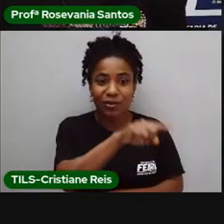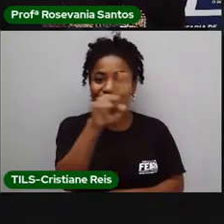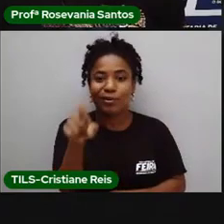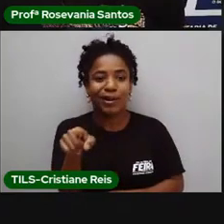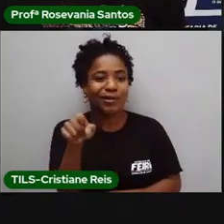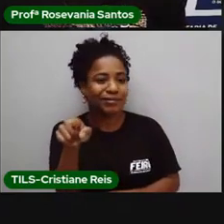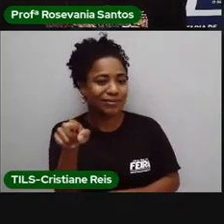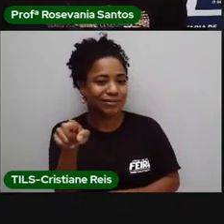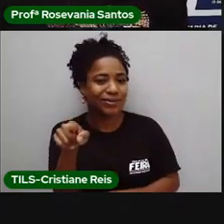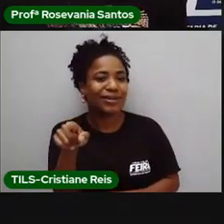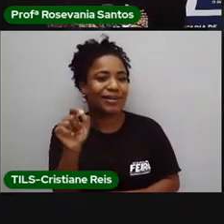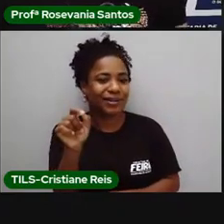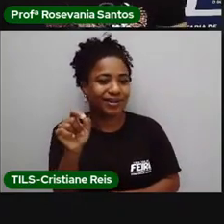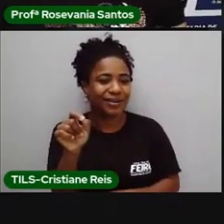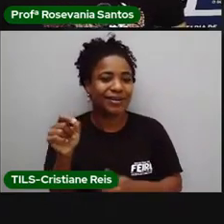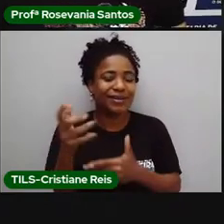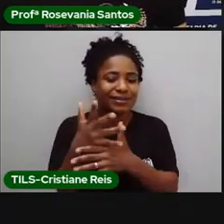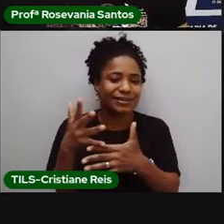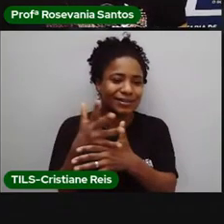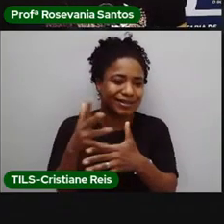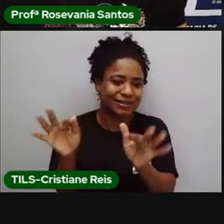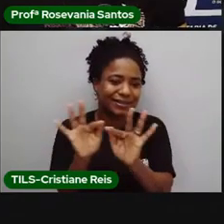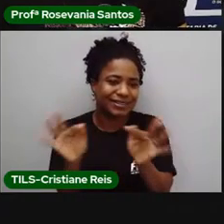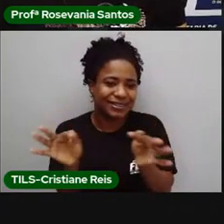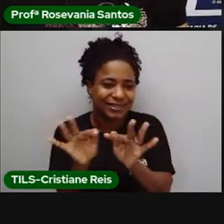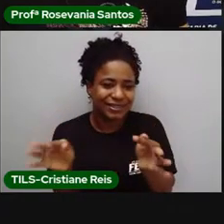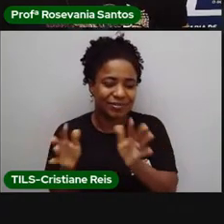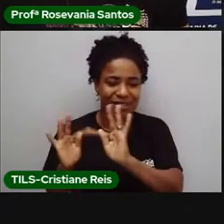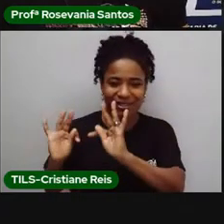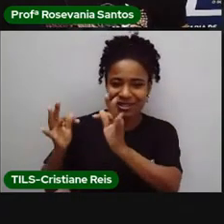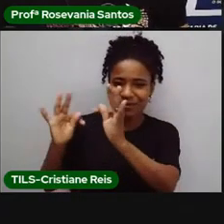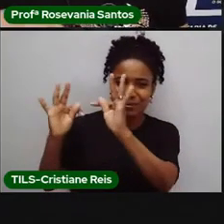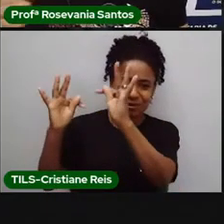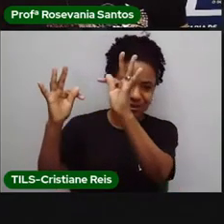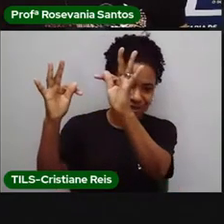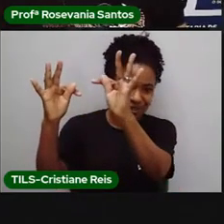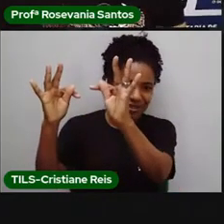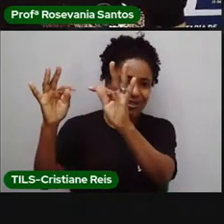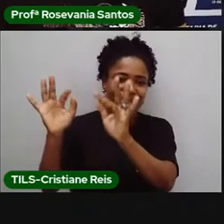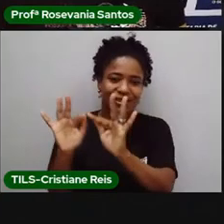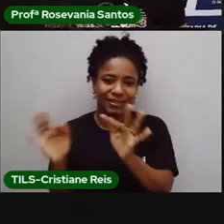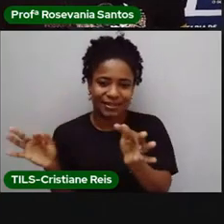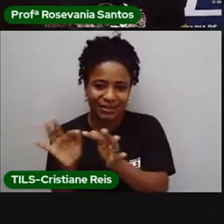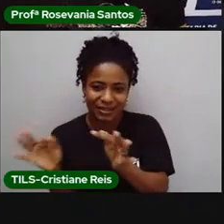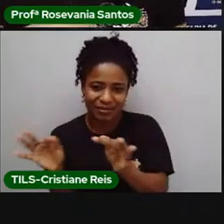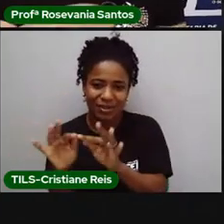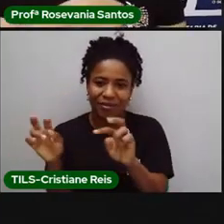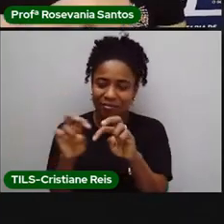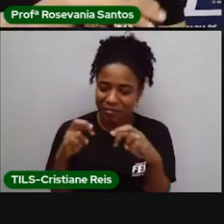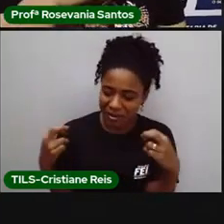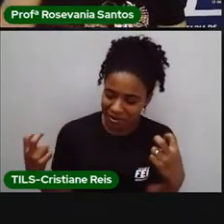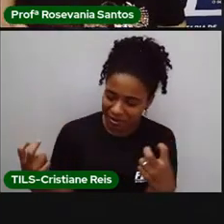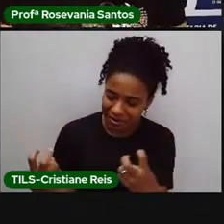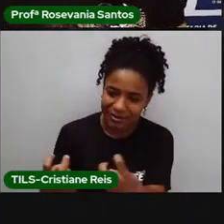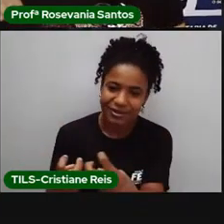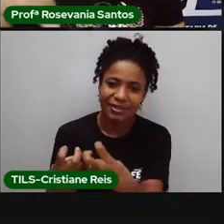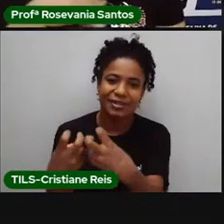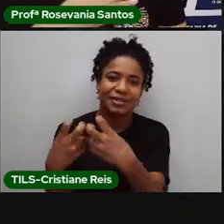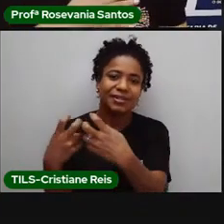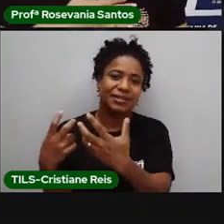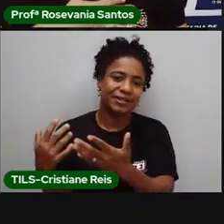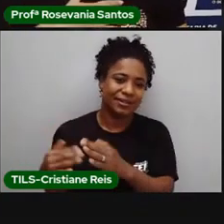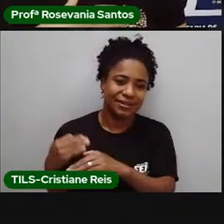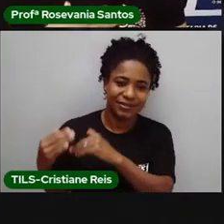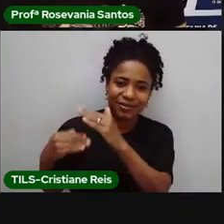uma cidade mais simples, sem muito desenvolvimento tecnológico, a boa e velha praça, onde a cidade começa, né, a se